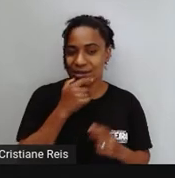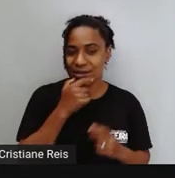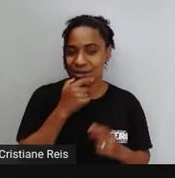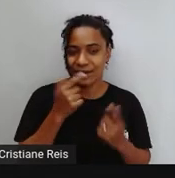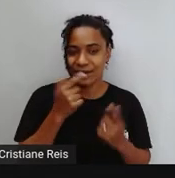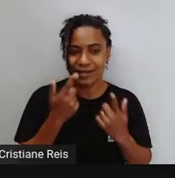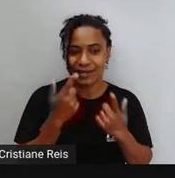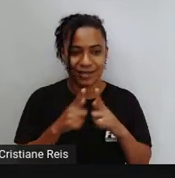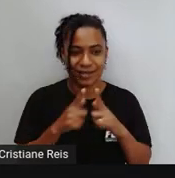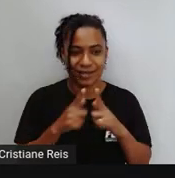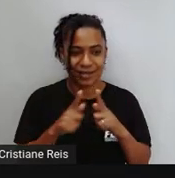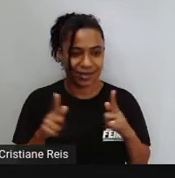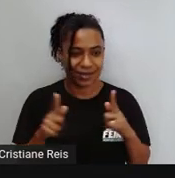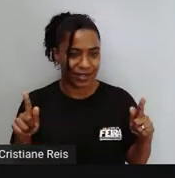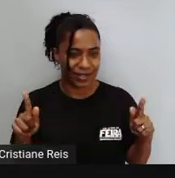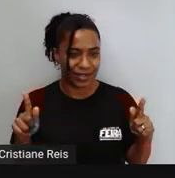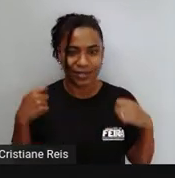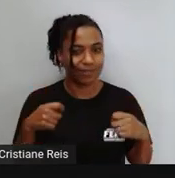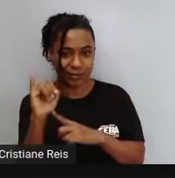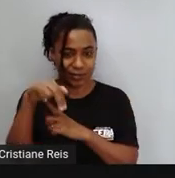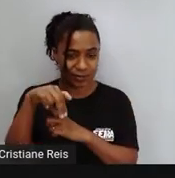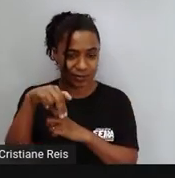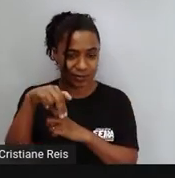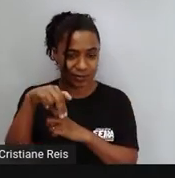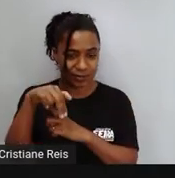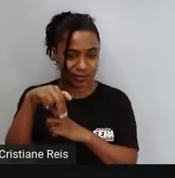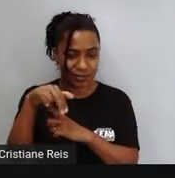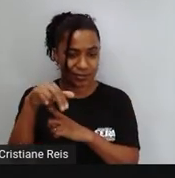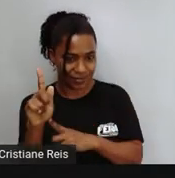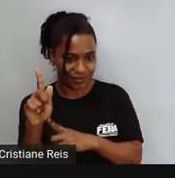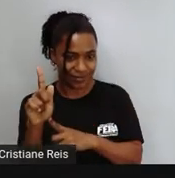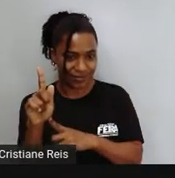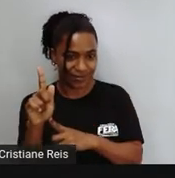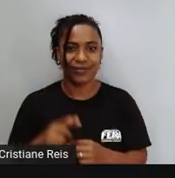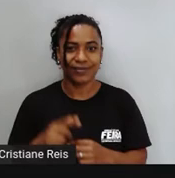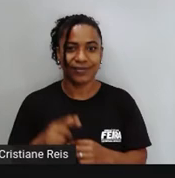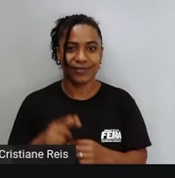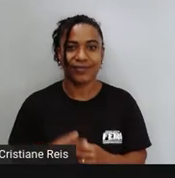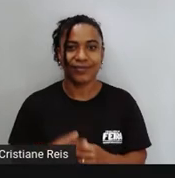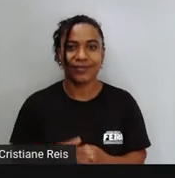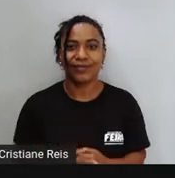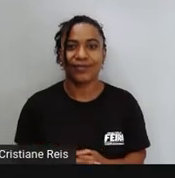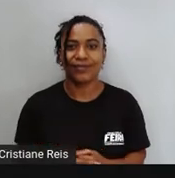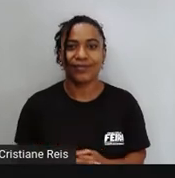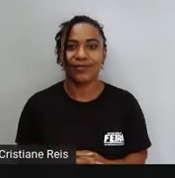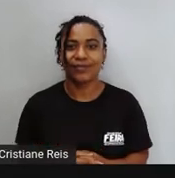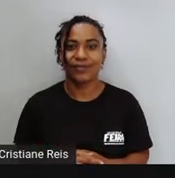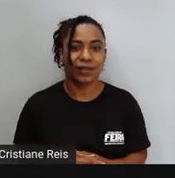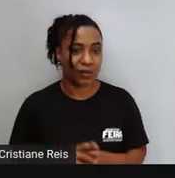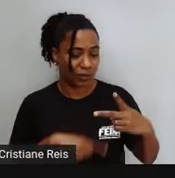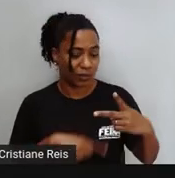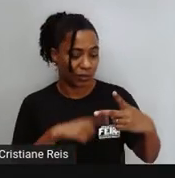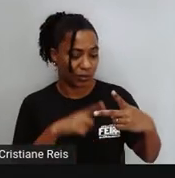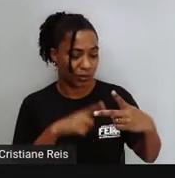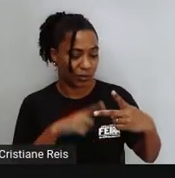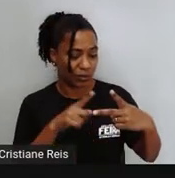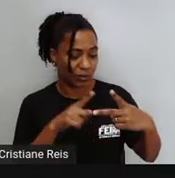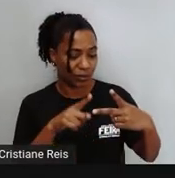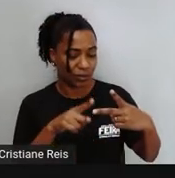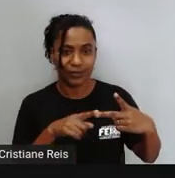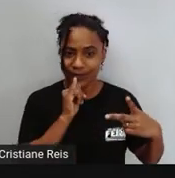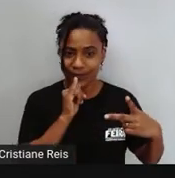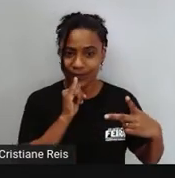ficar na forma com o gerúndio Ok, students? Vejam que aqui também nós temos outra situação